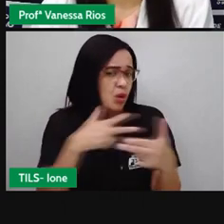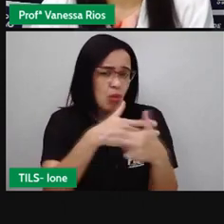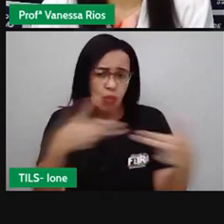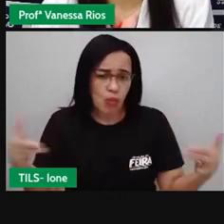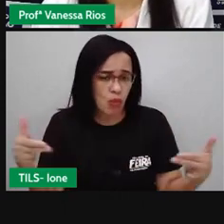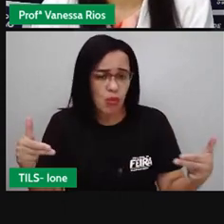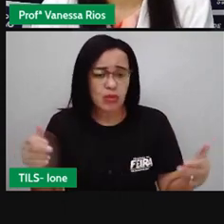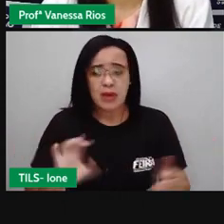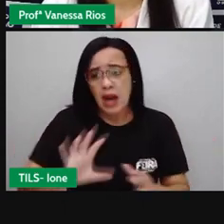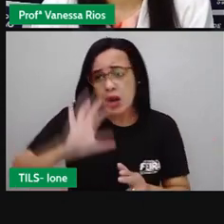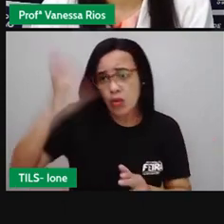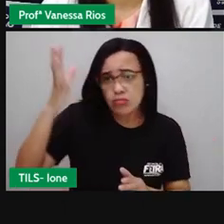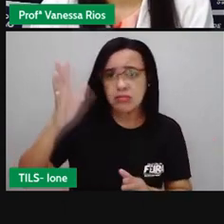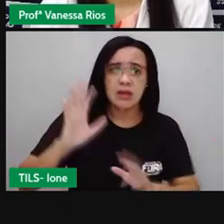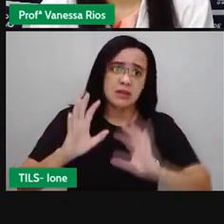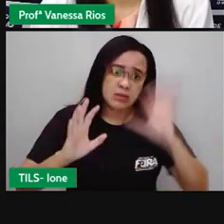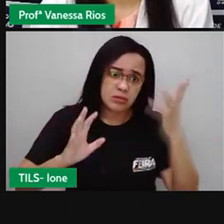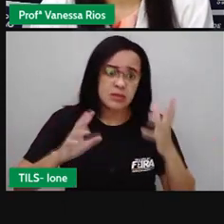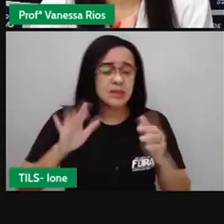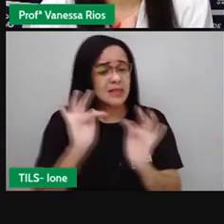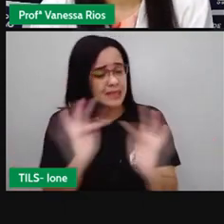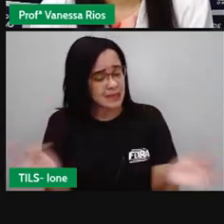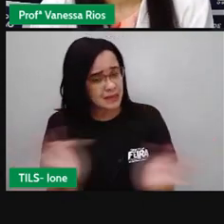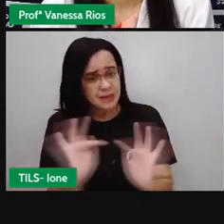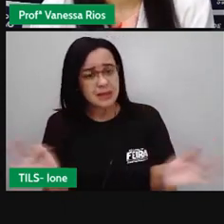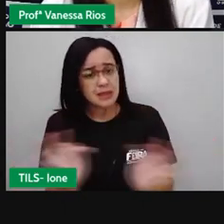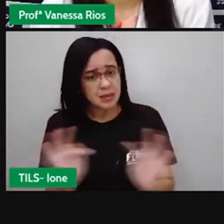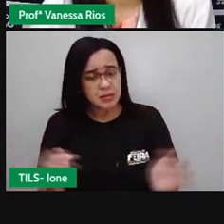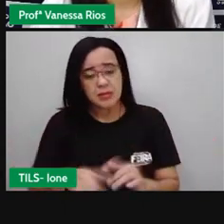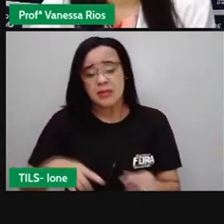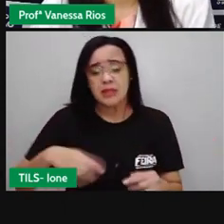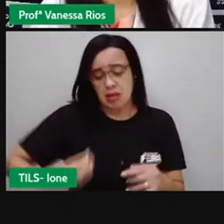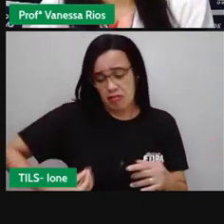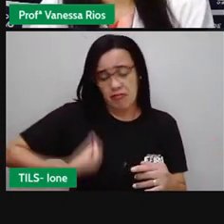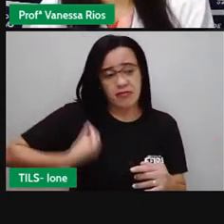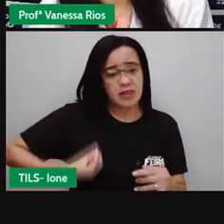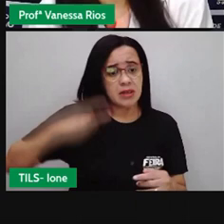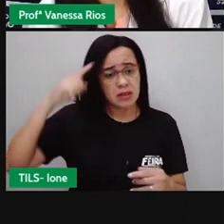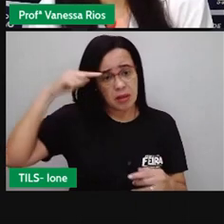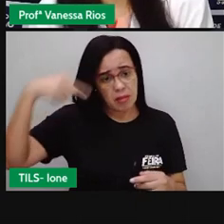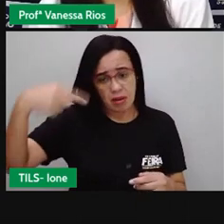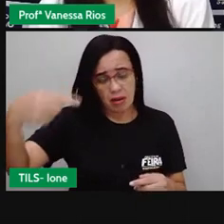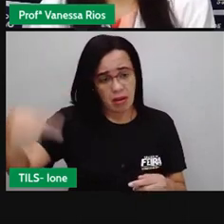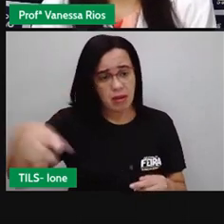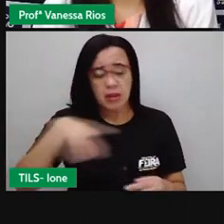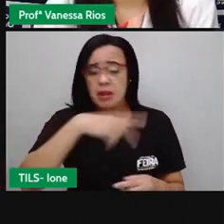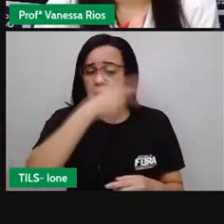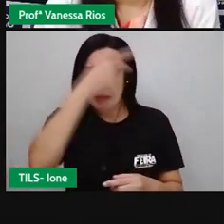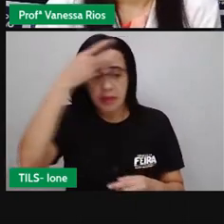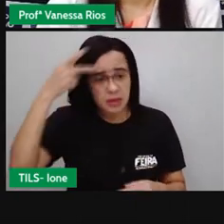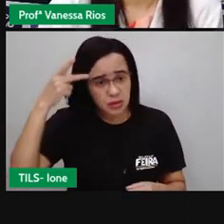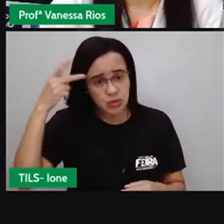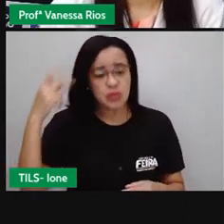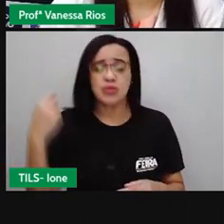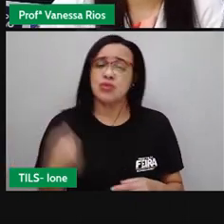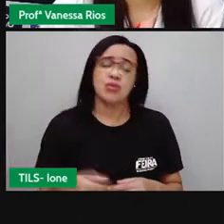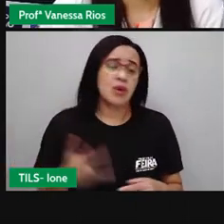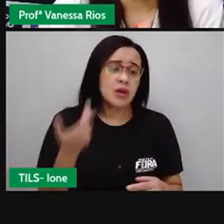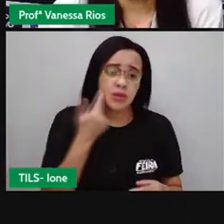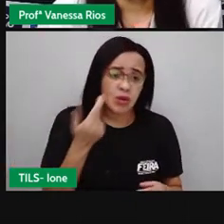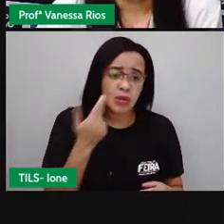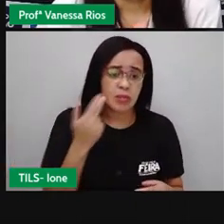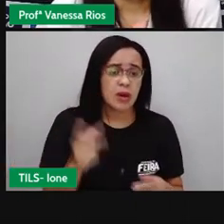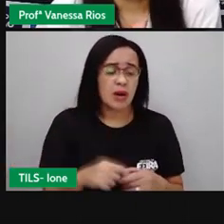expostos em linguagem literária. Então, quando a Pró mostra ali um rio em uma cidade, um simples